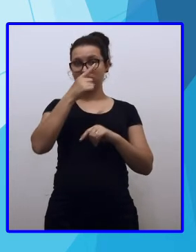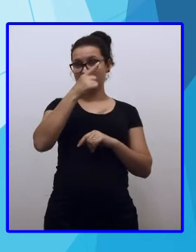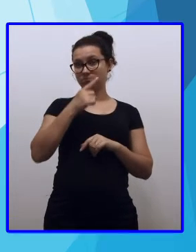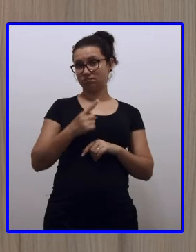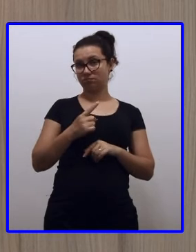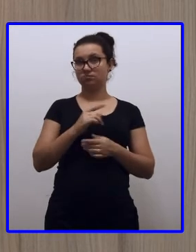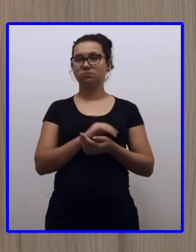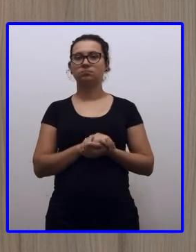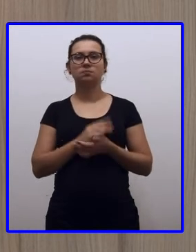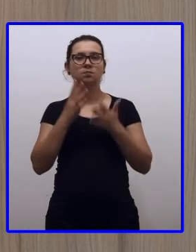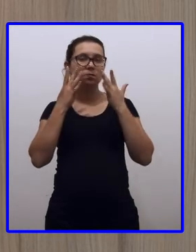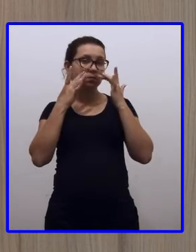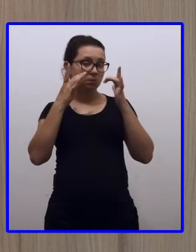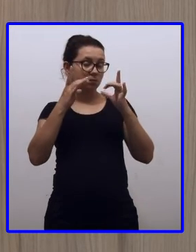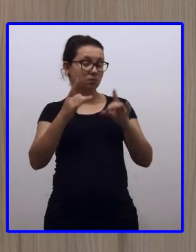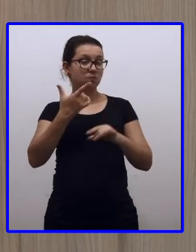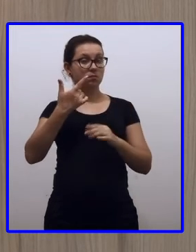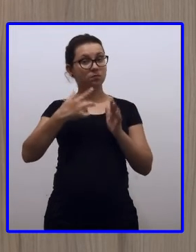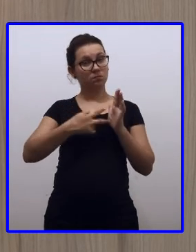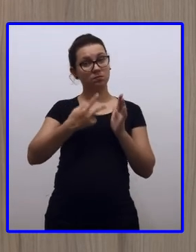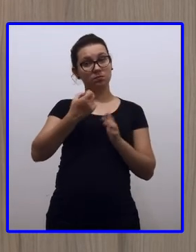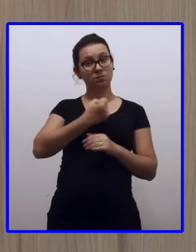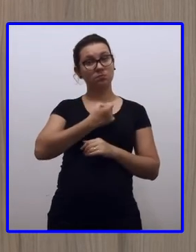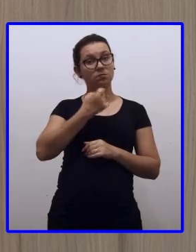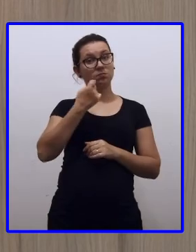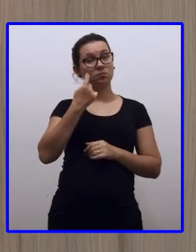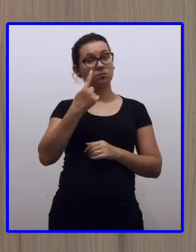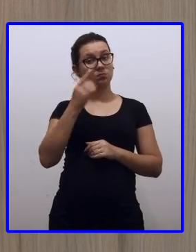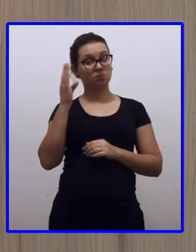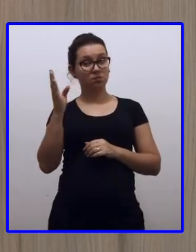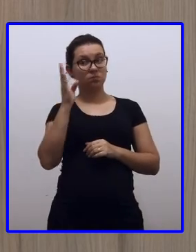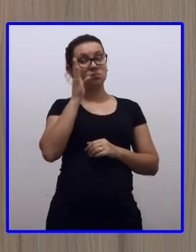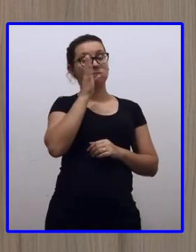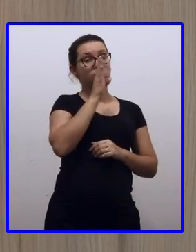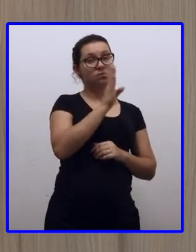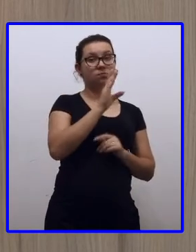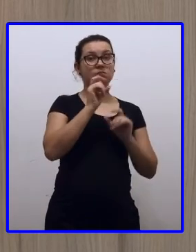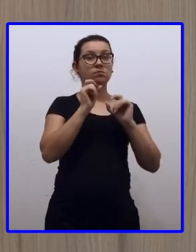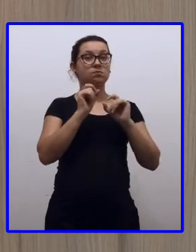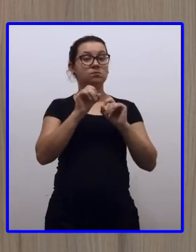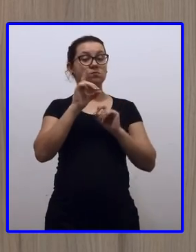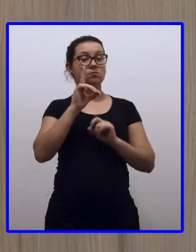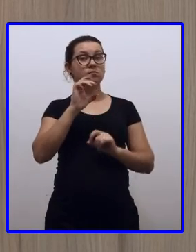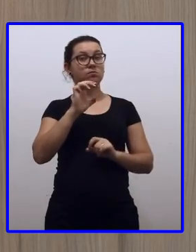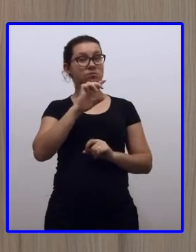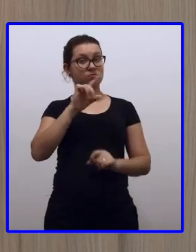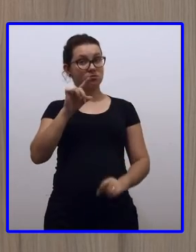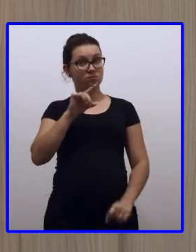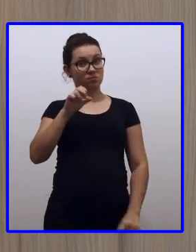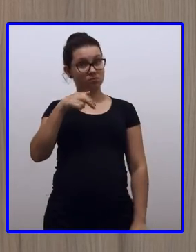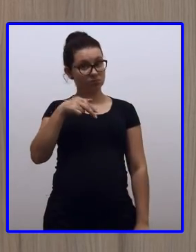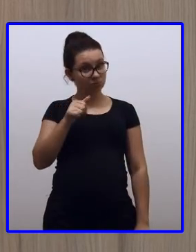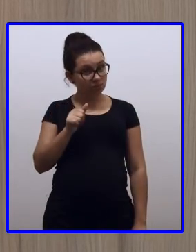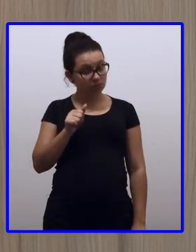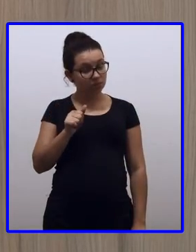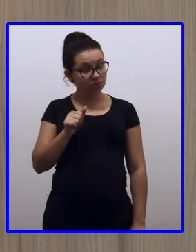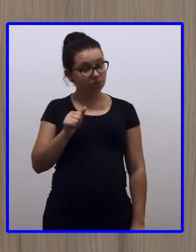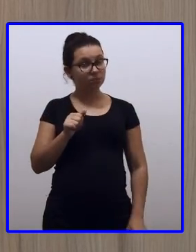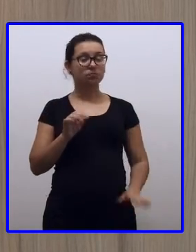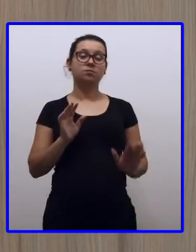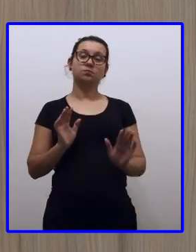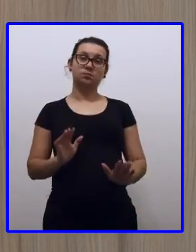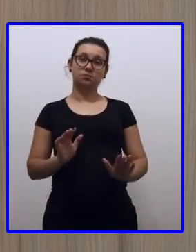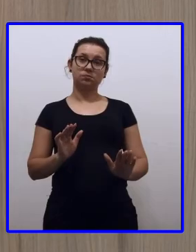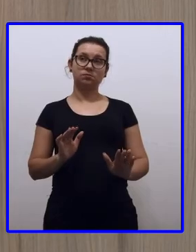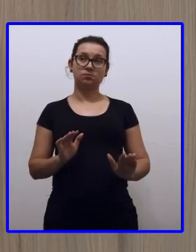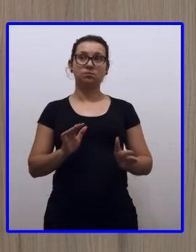Atenção, o segundo número um, que está na ordem da dezena, está escrito um, mas ele não vale um,